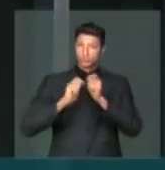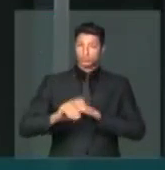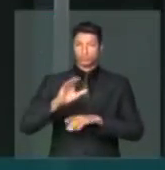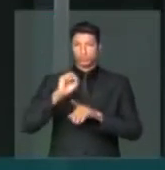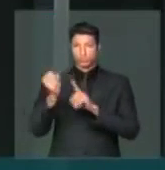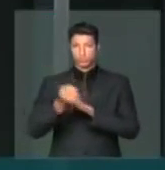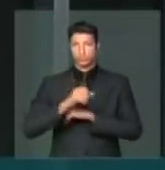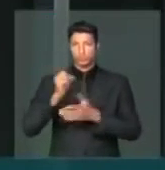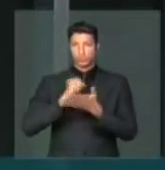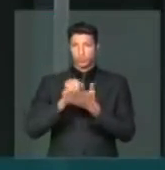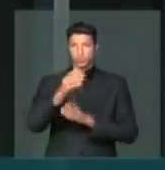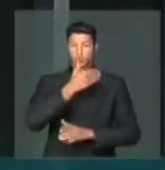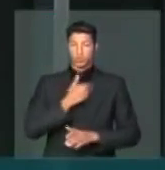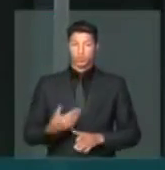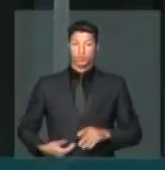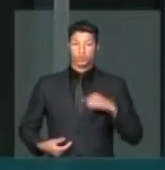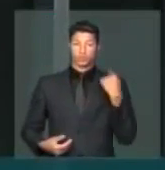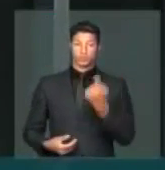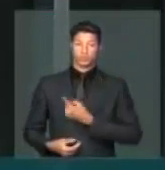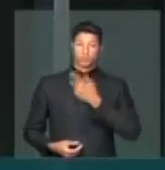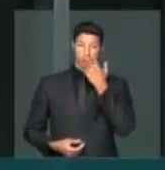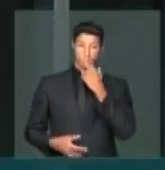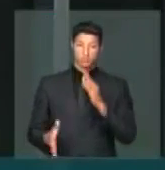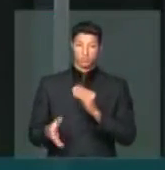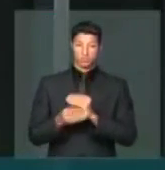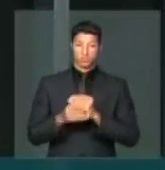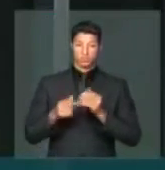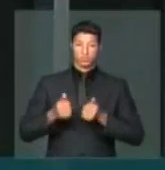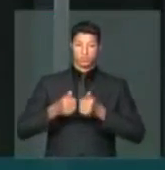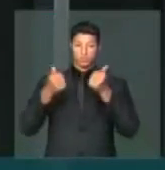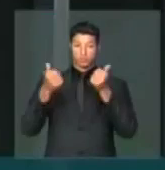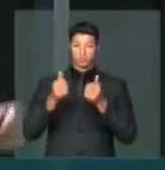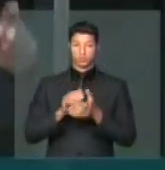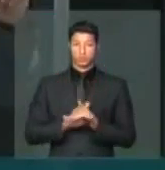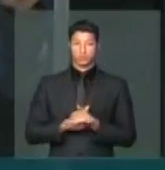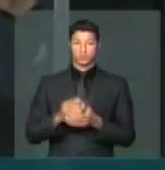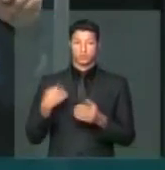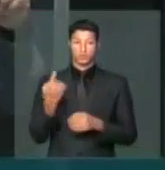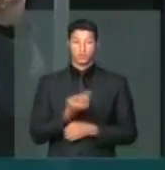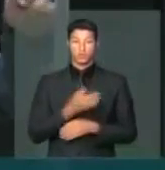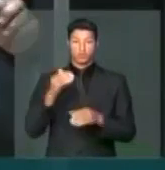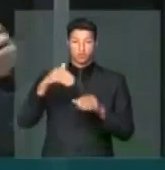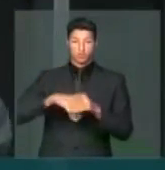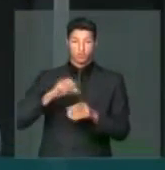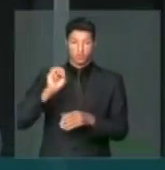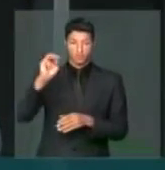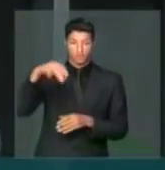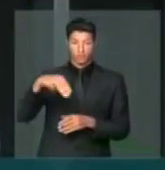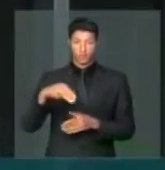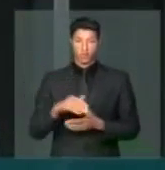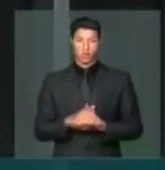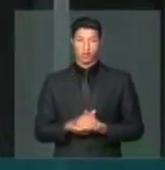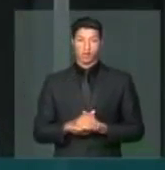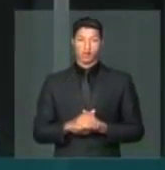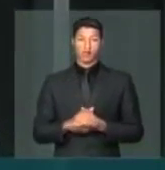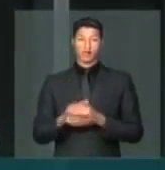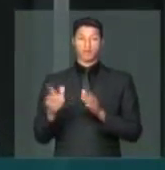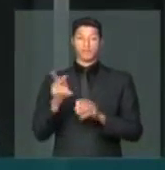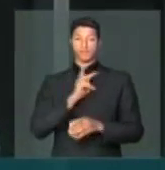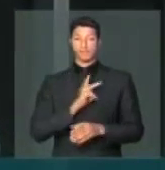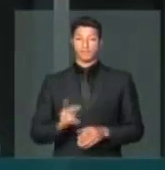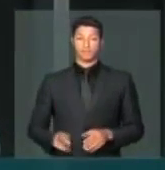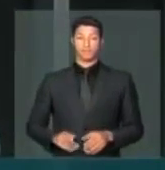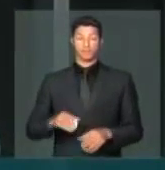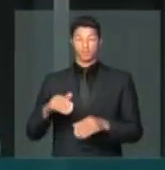público, nós consideramos essa emenda muito positiva. Daí o nosso voto sim. Por fim, senhor presidente,